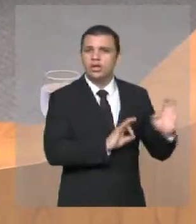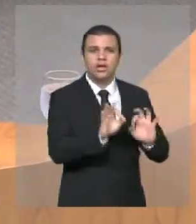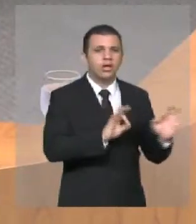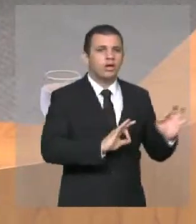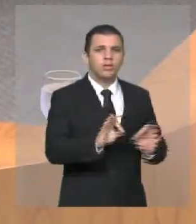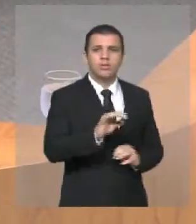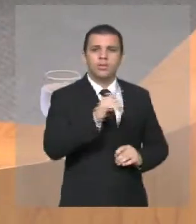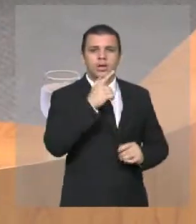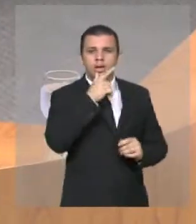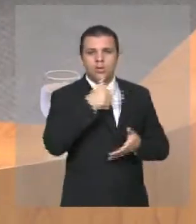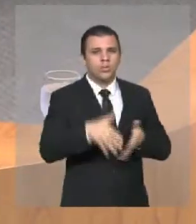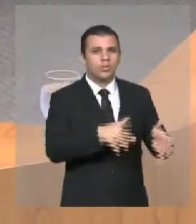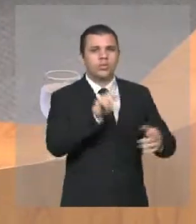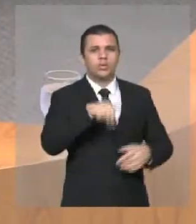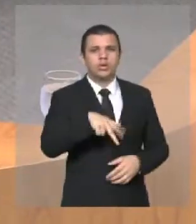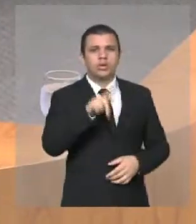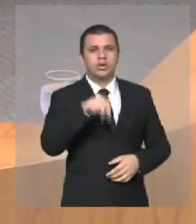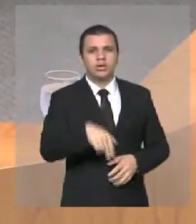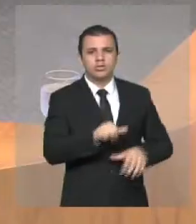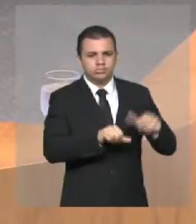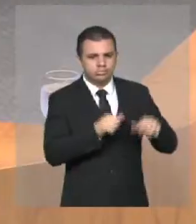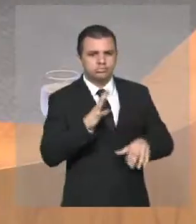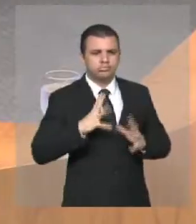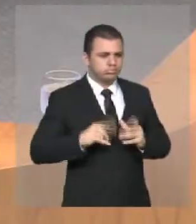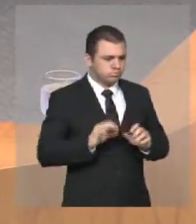Quarto, ainda vou solicitar